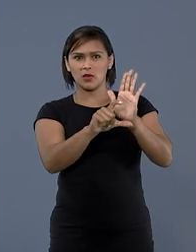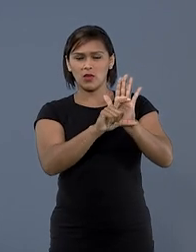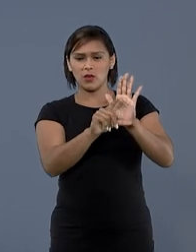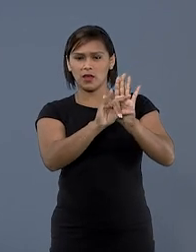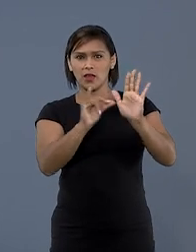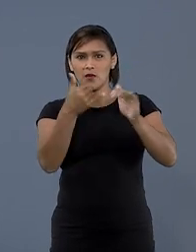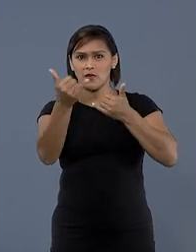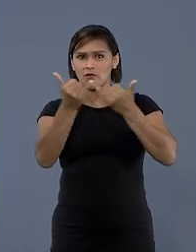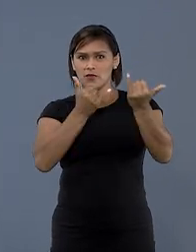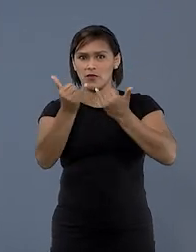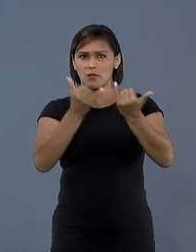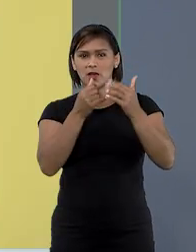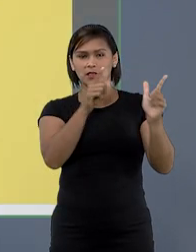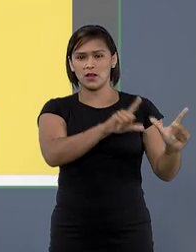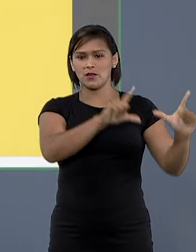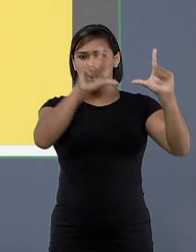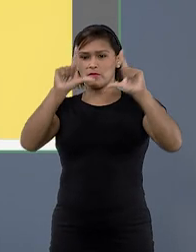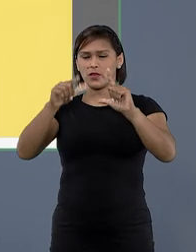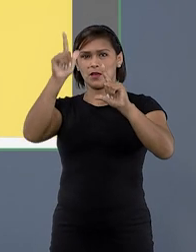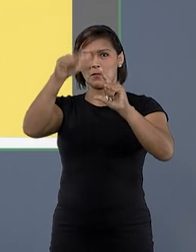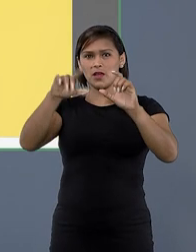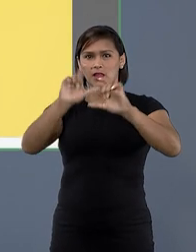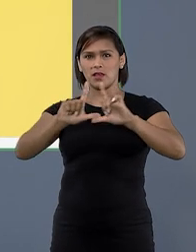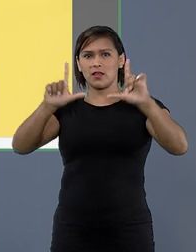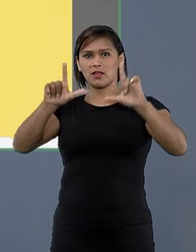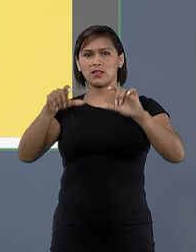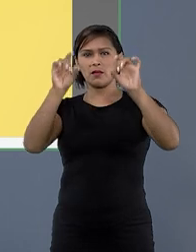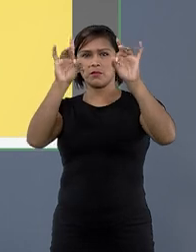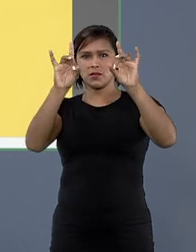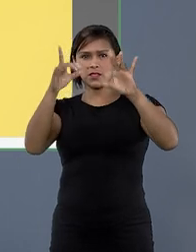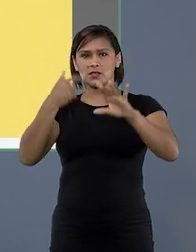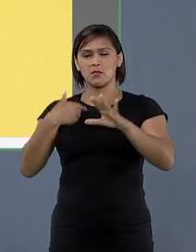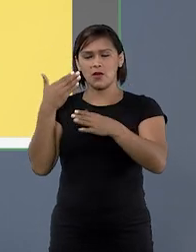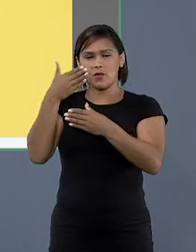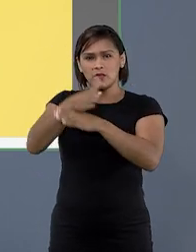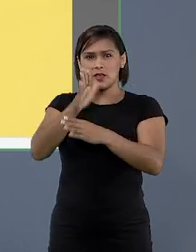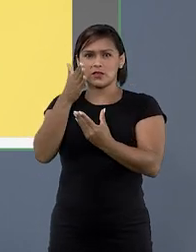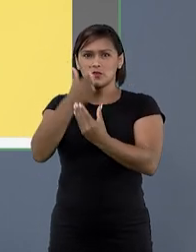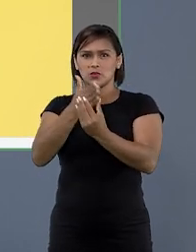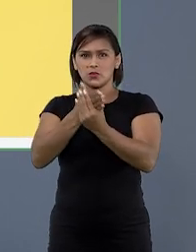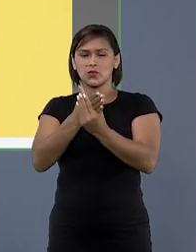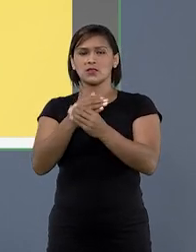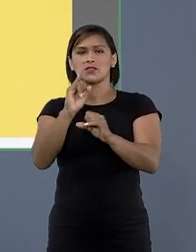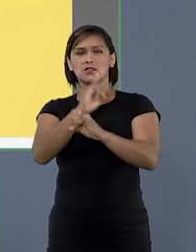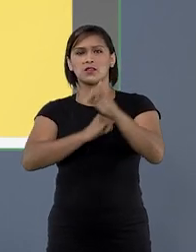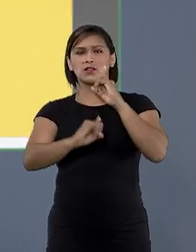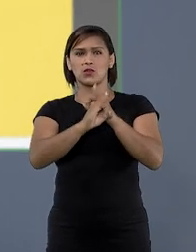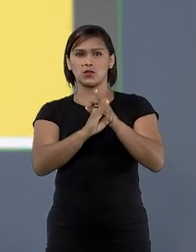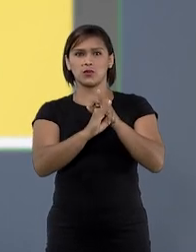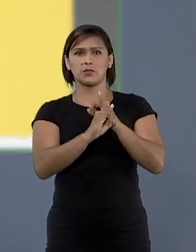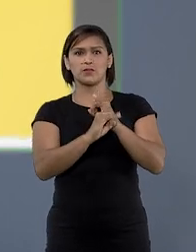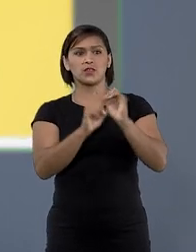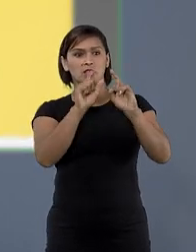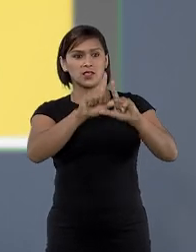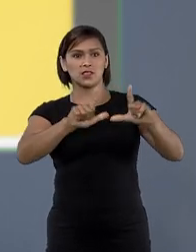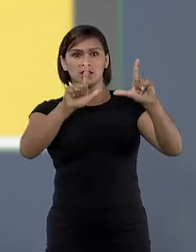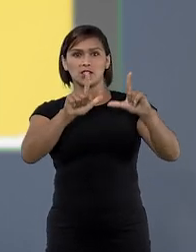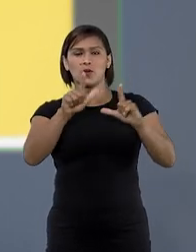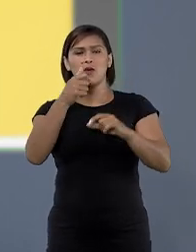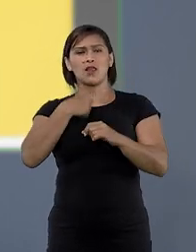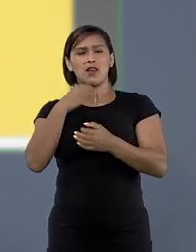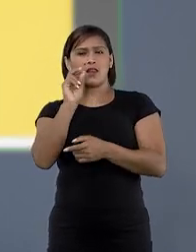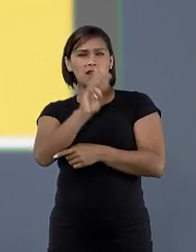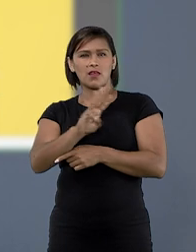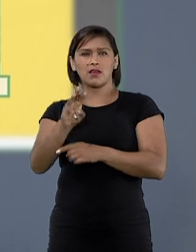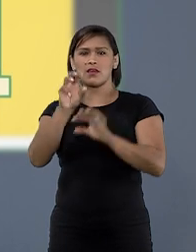O usuário será direcionado para a tela principal de visualização do processo, dentro da central do processo eletrônico. Se o link não